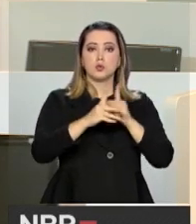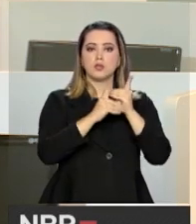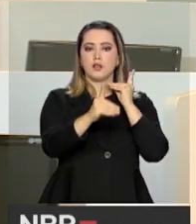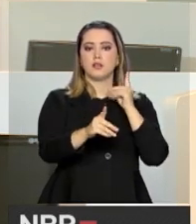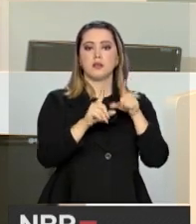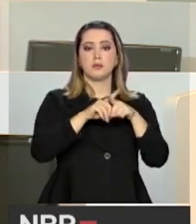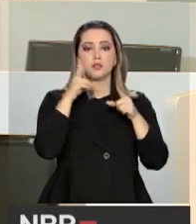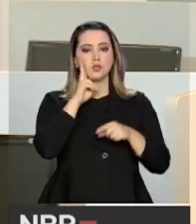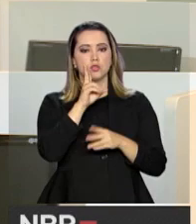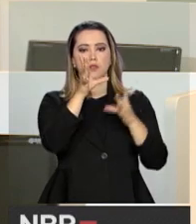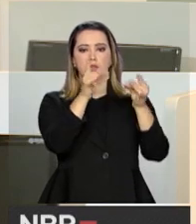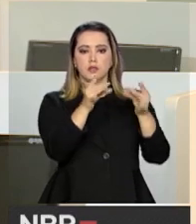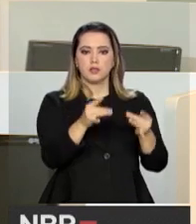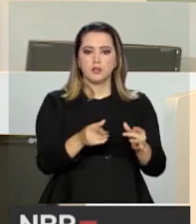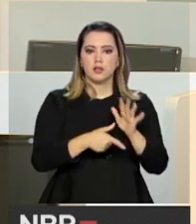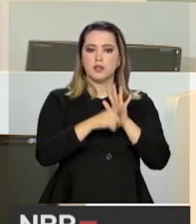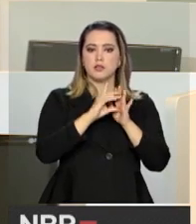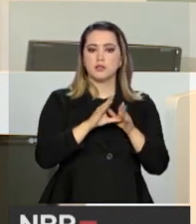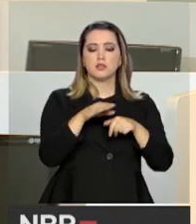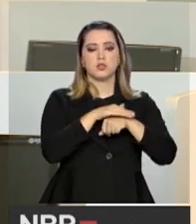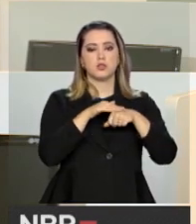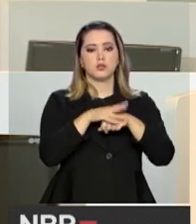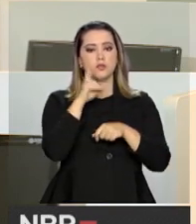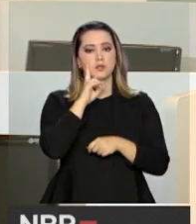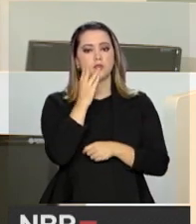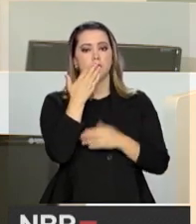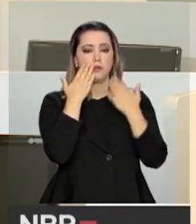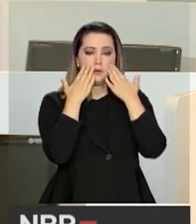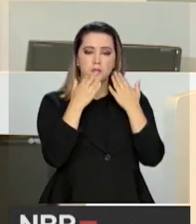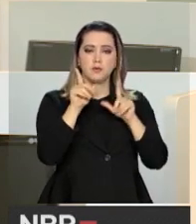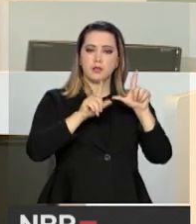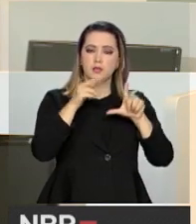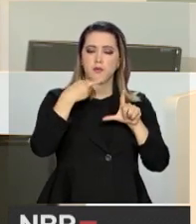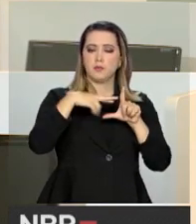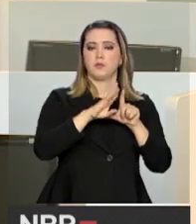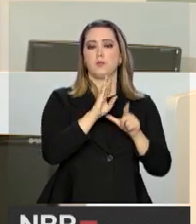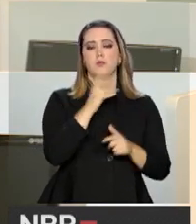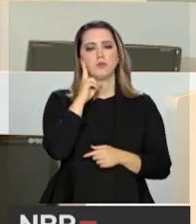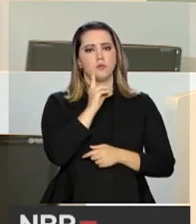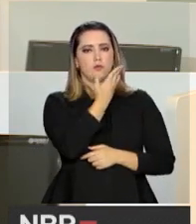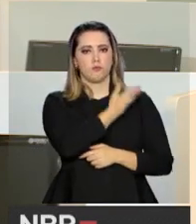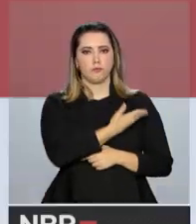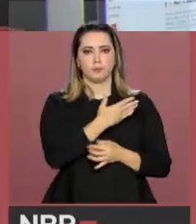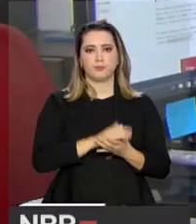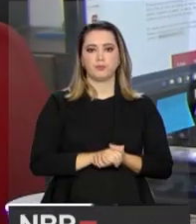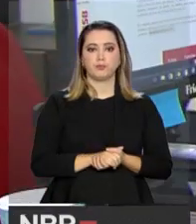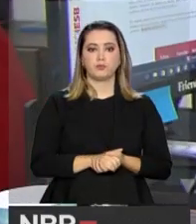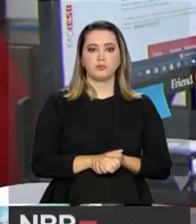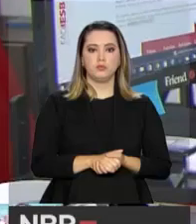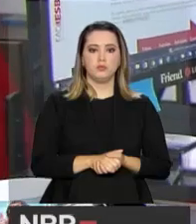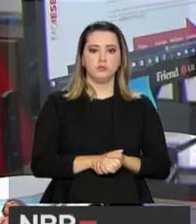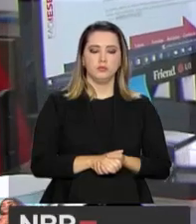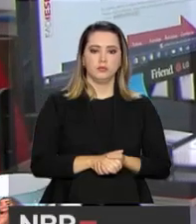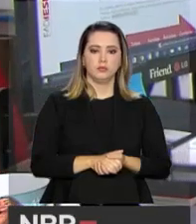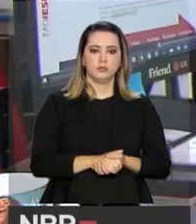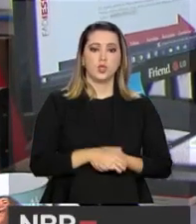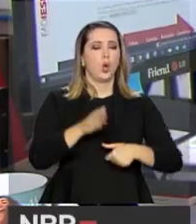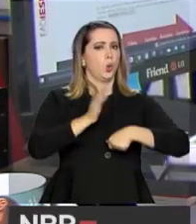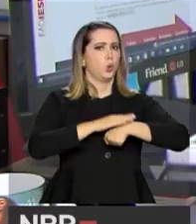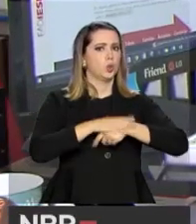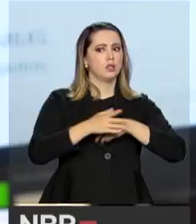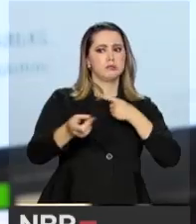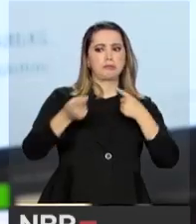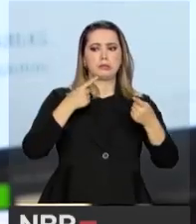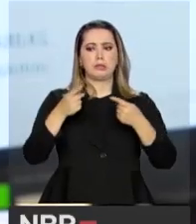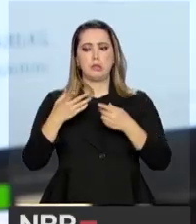Mas a gente vai ver mais detalhes antes da gente comentar na reportagem da TV NBR. Acompanhe com a gente. Com o tempo disputado entre o